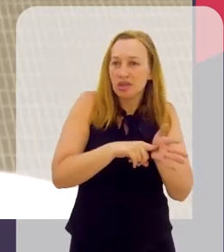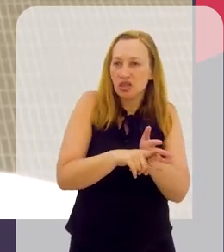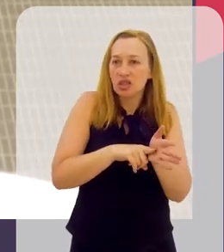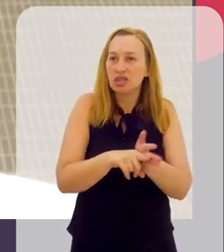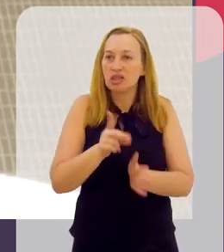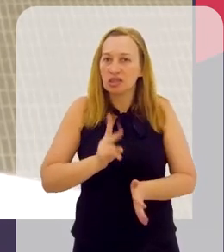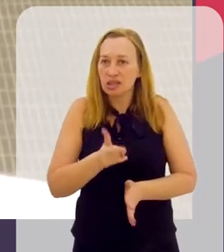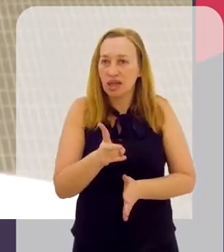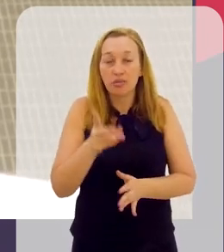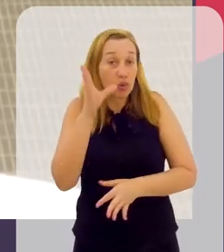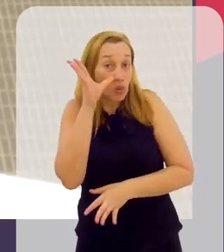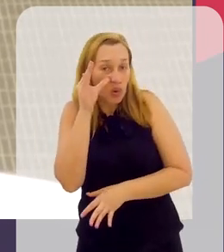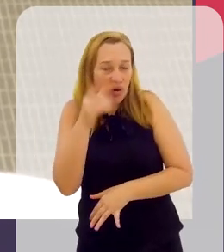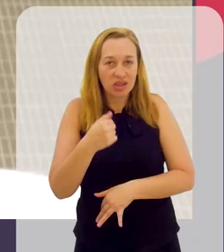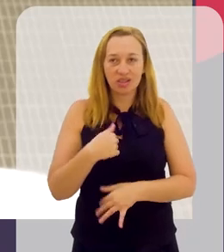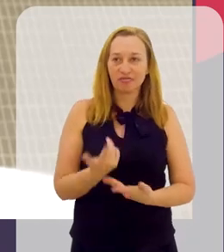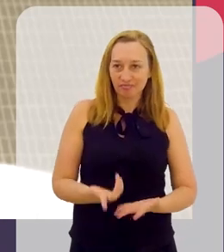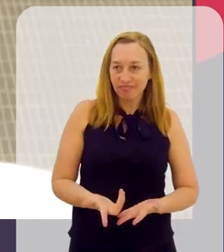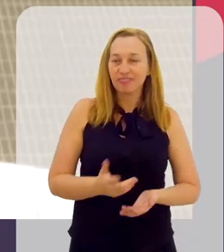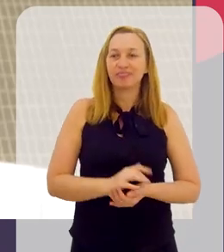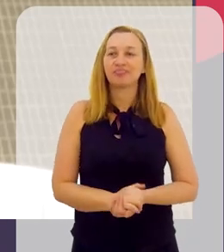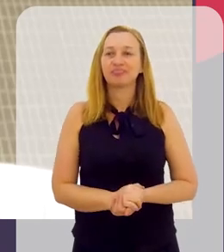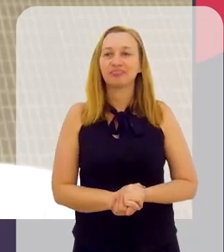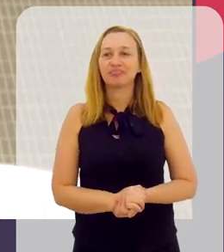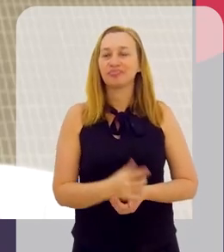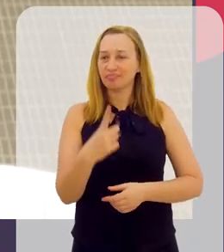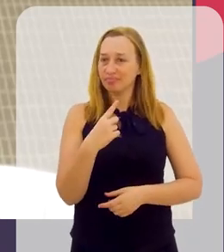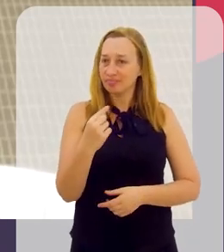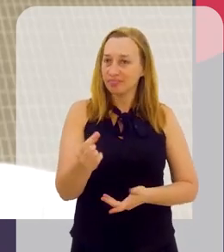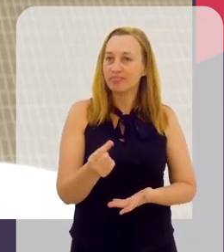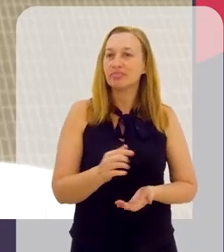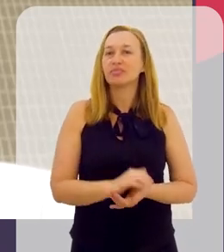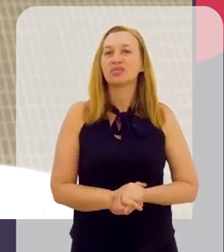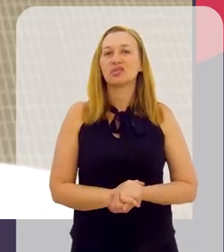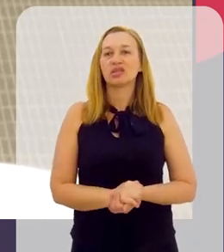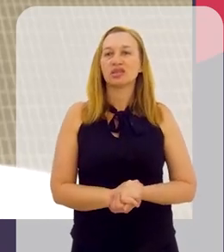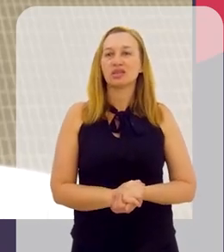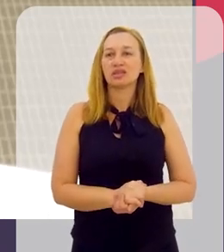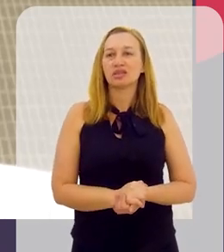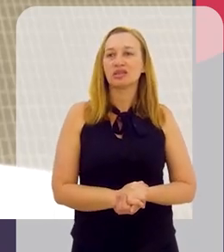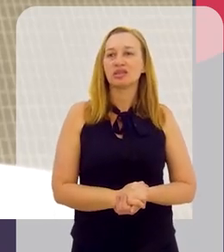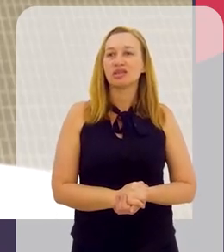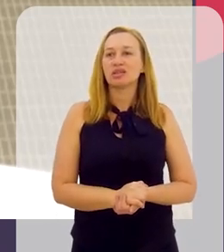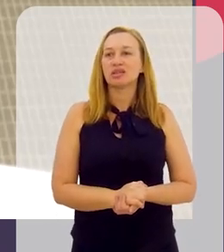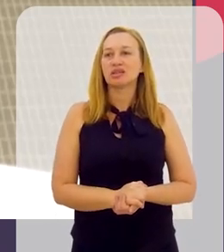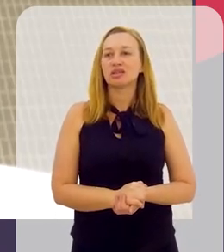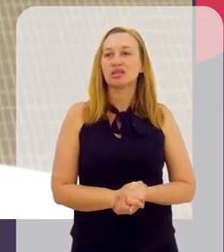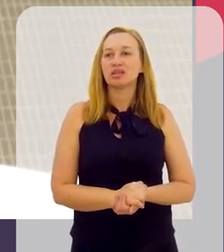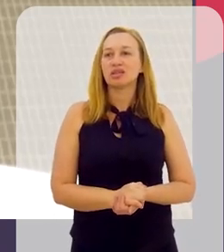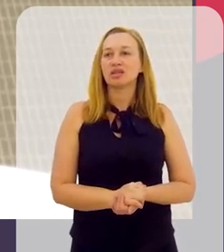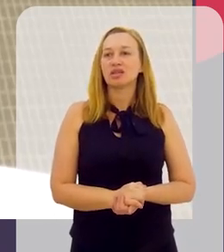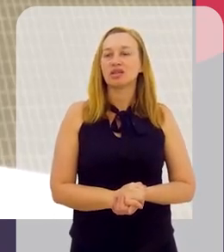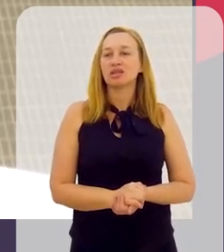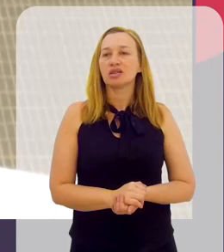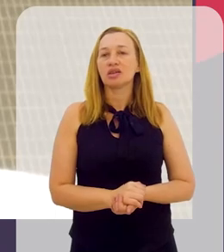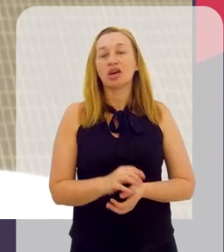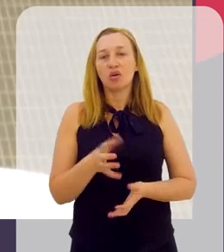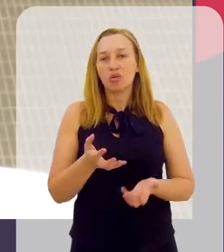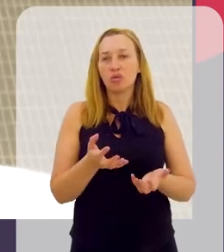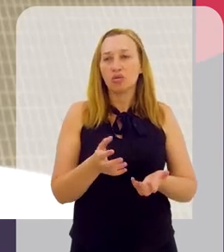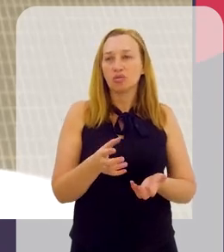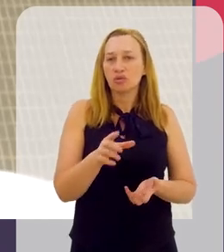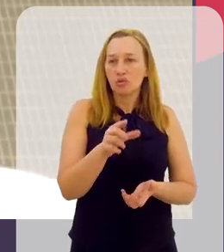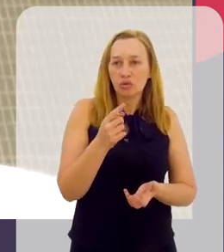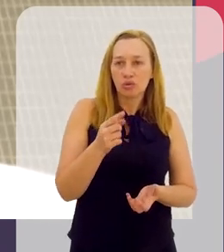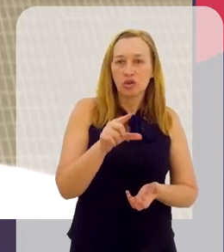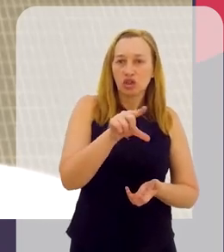fazer pesquisa. Sempre fui uma pessoa muito curiosa. E fui selecionado, né? E aí, a partir disso, eu selecionei a